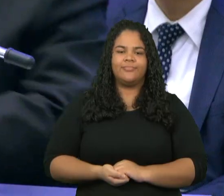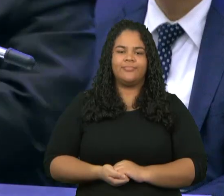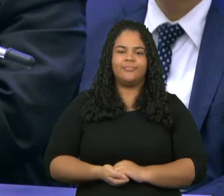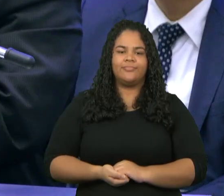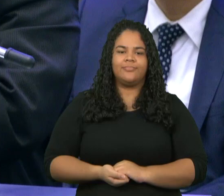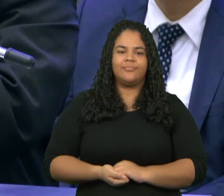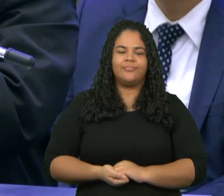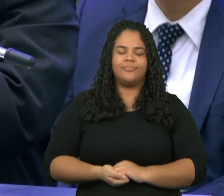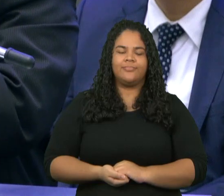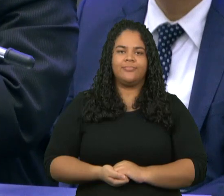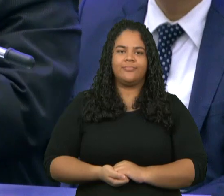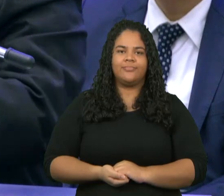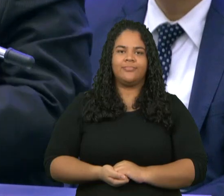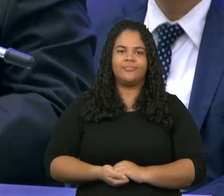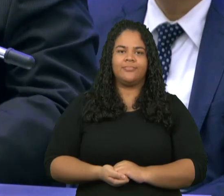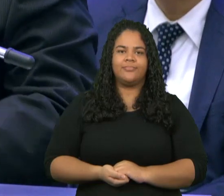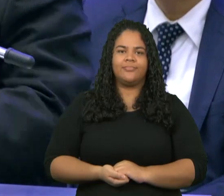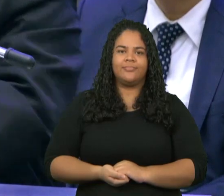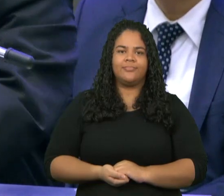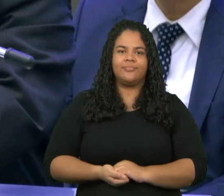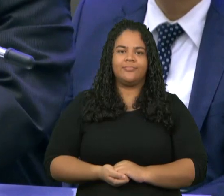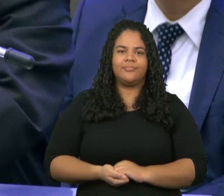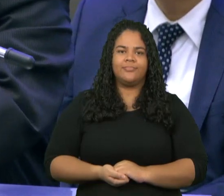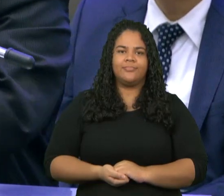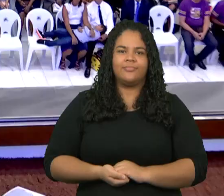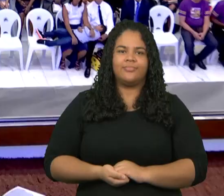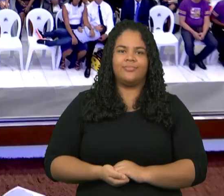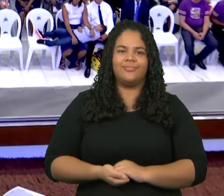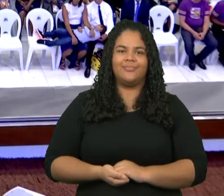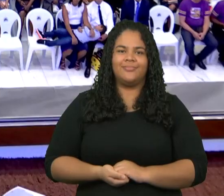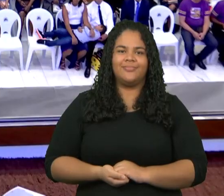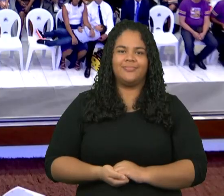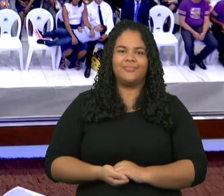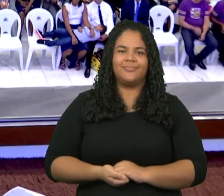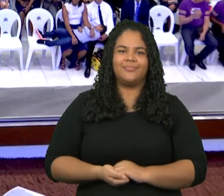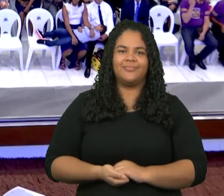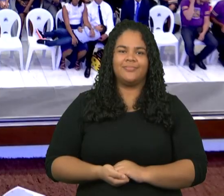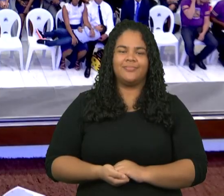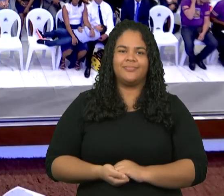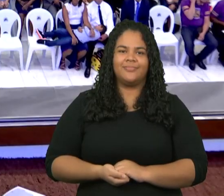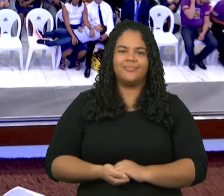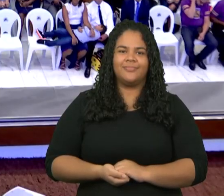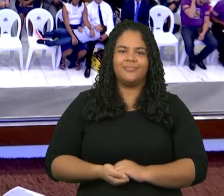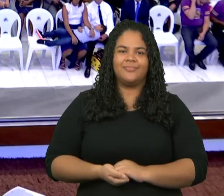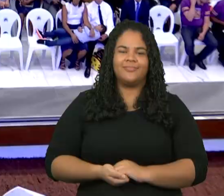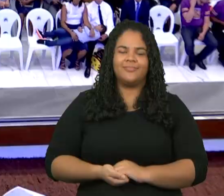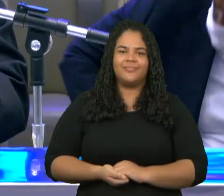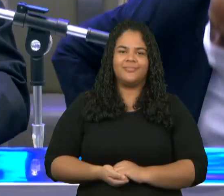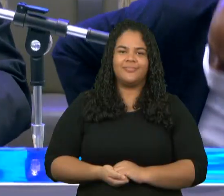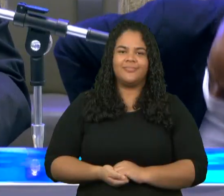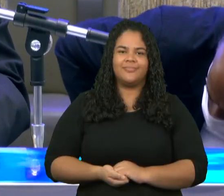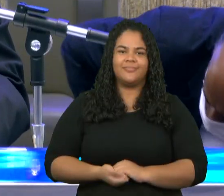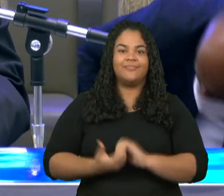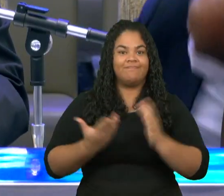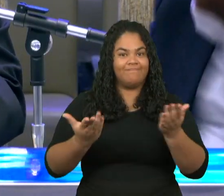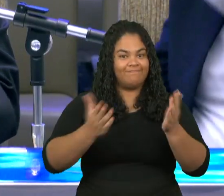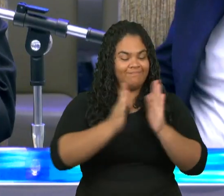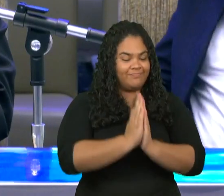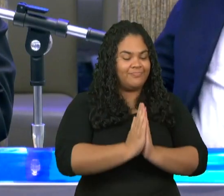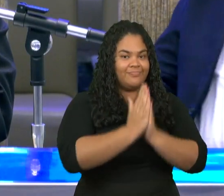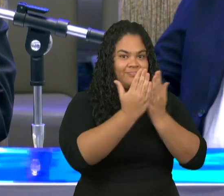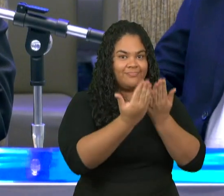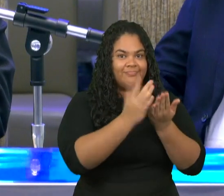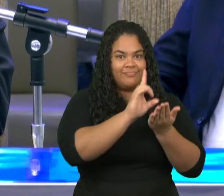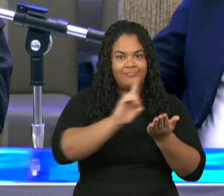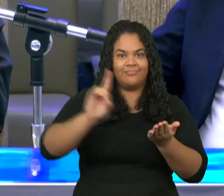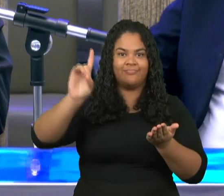Meus amados irmãos, eu quero convidá-los a abrir as vossas Bíblias no capítulo 11